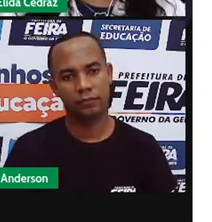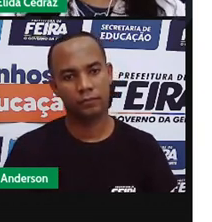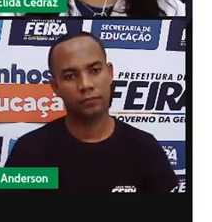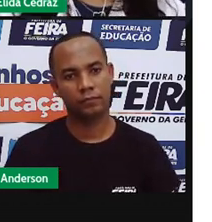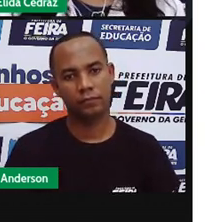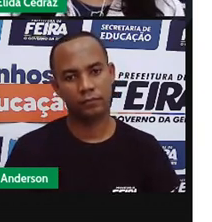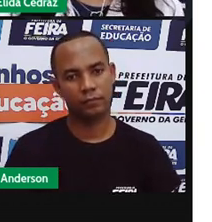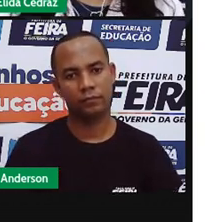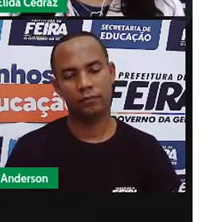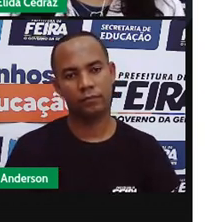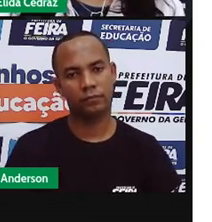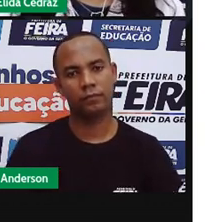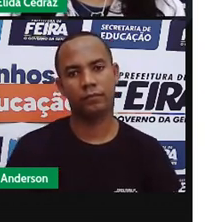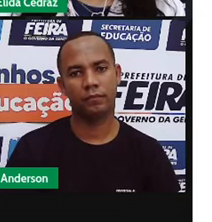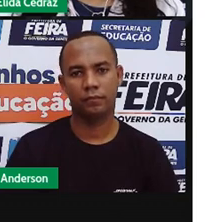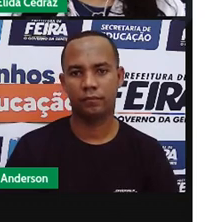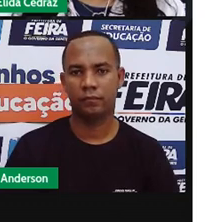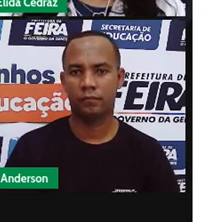quarta.